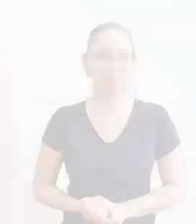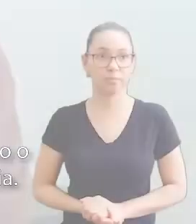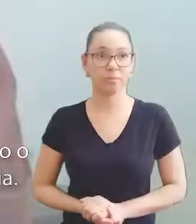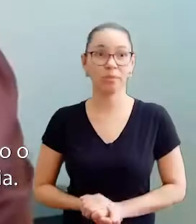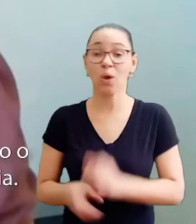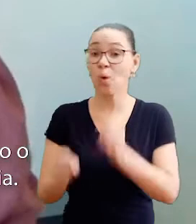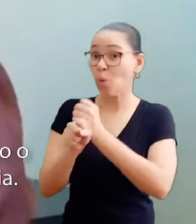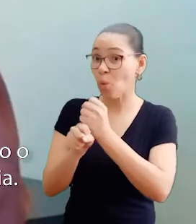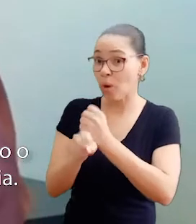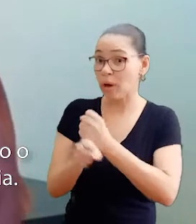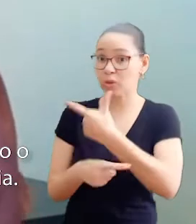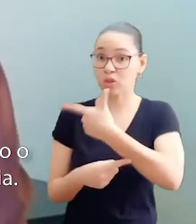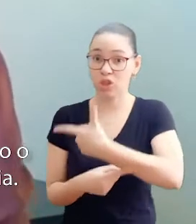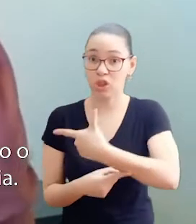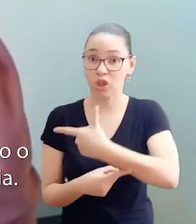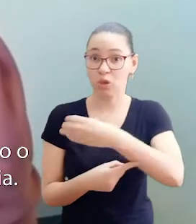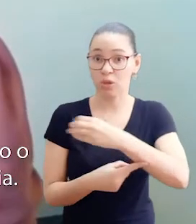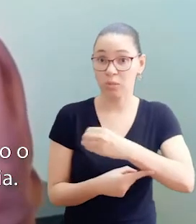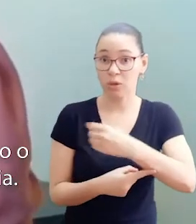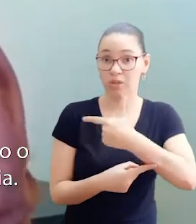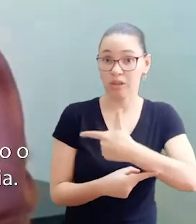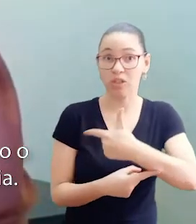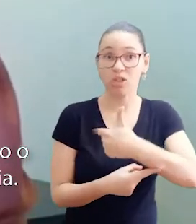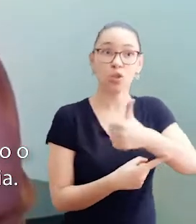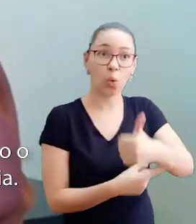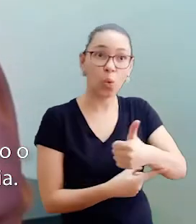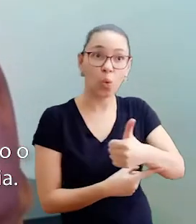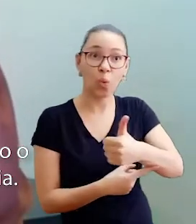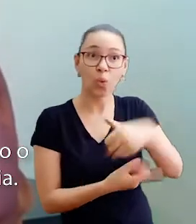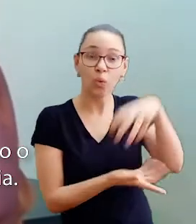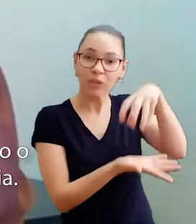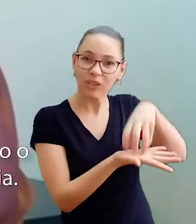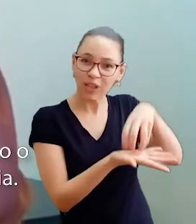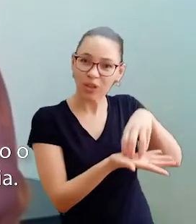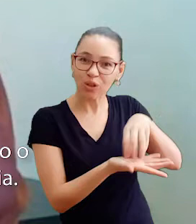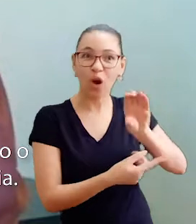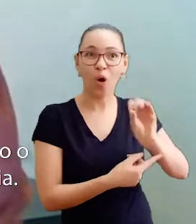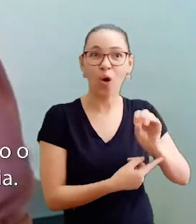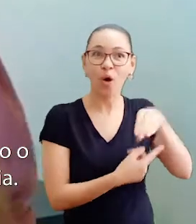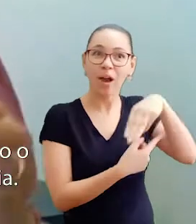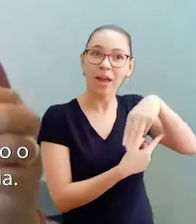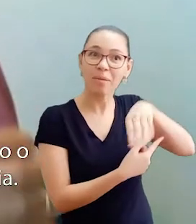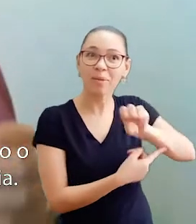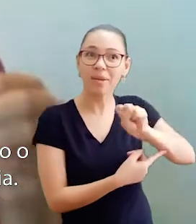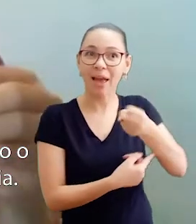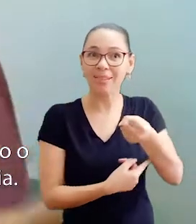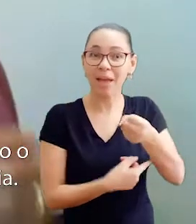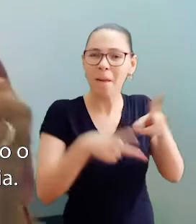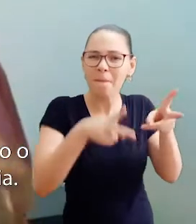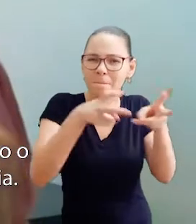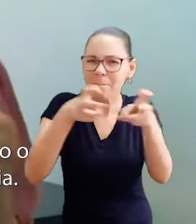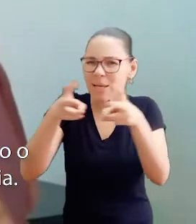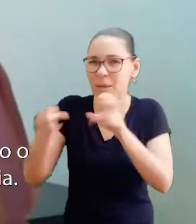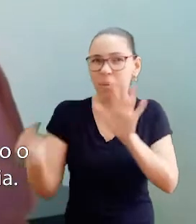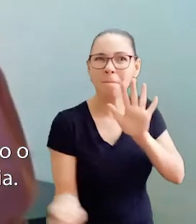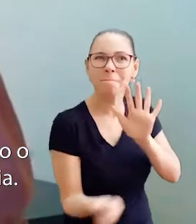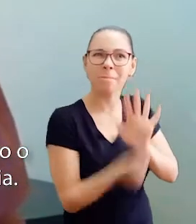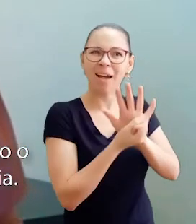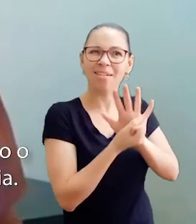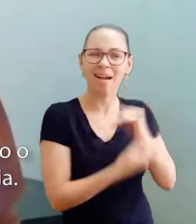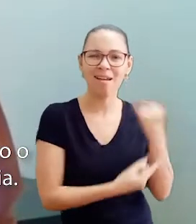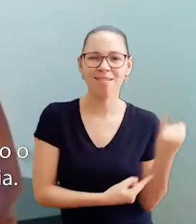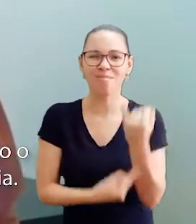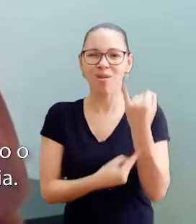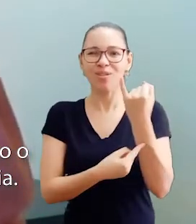2021 foi definido pela Organização Mundial da Saúde como o Ano Internacional